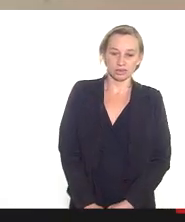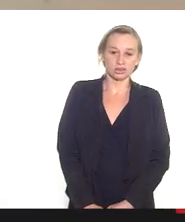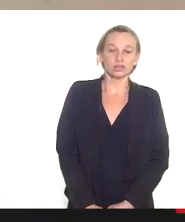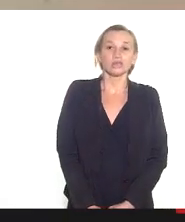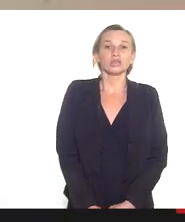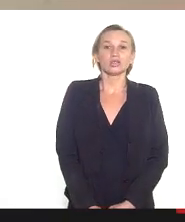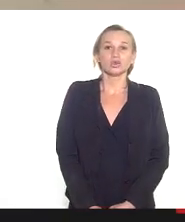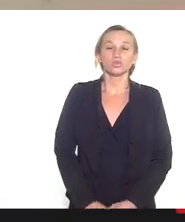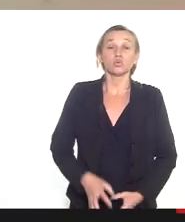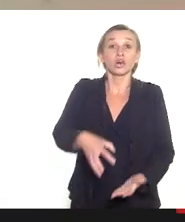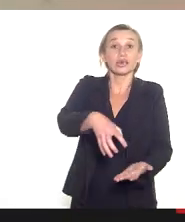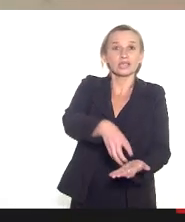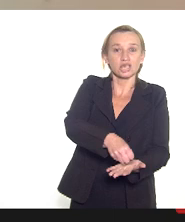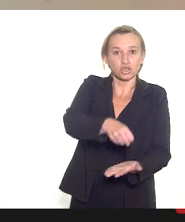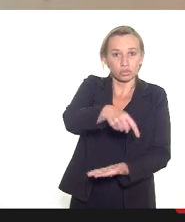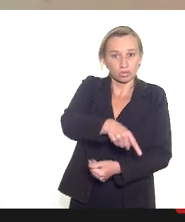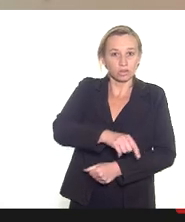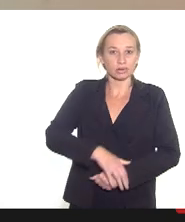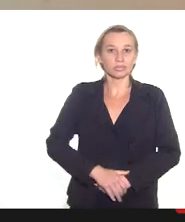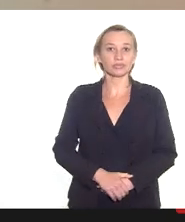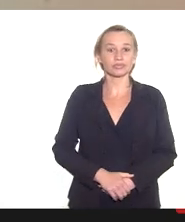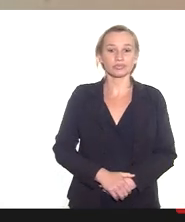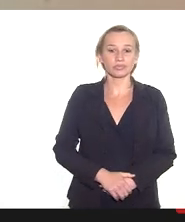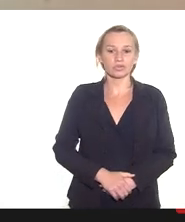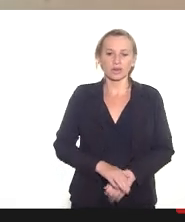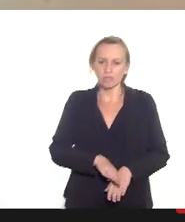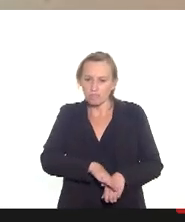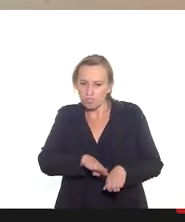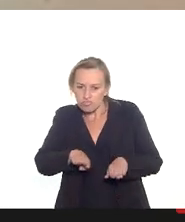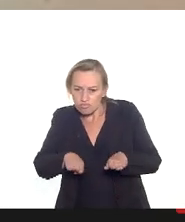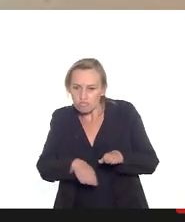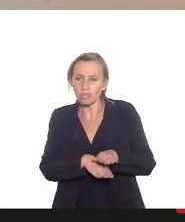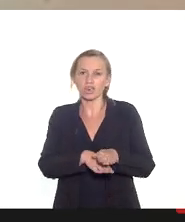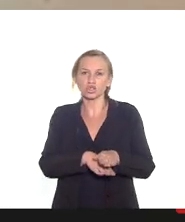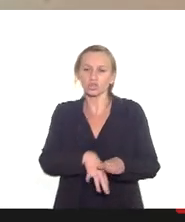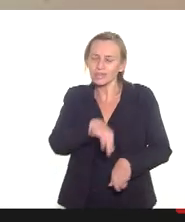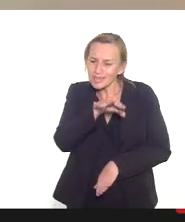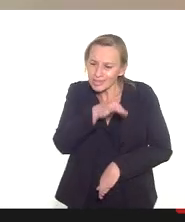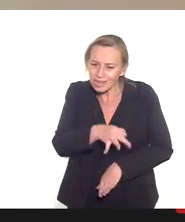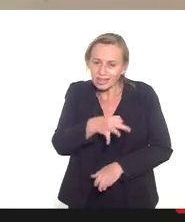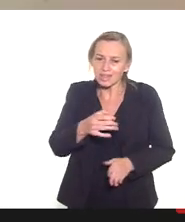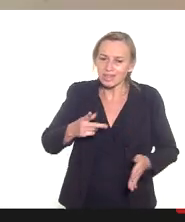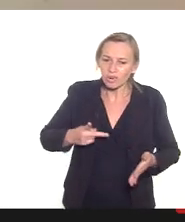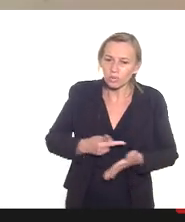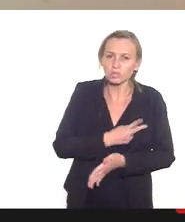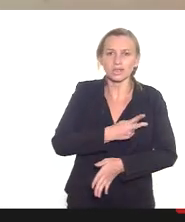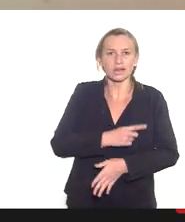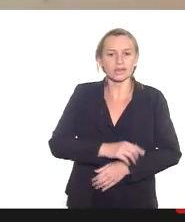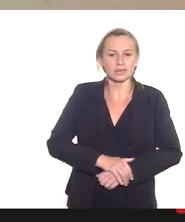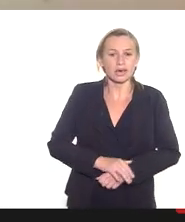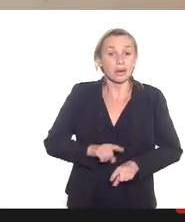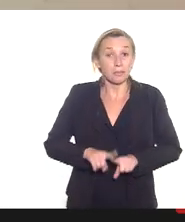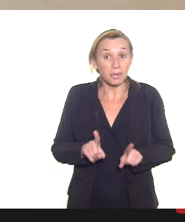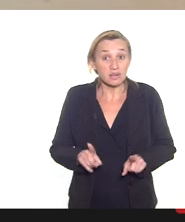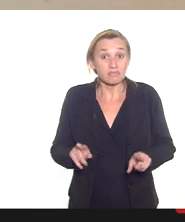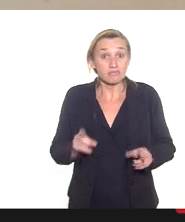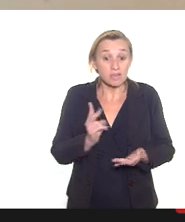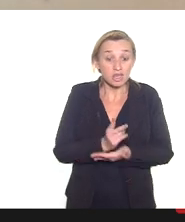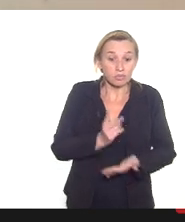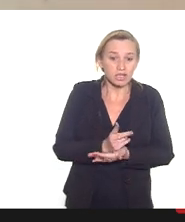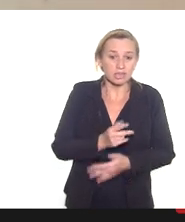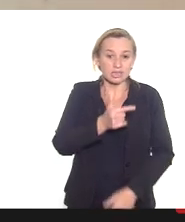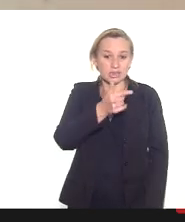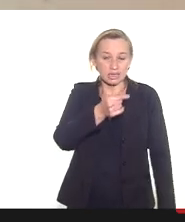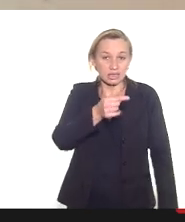um registro né ainda abaixo do que de fato acontece na ponta mas mesmo assim o nosso registro está na faixa de